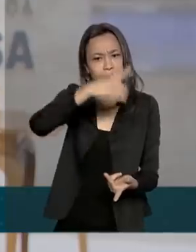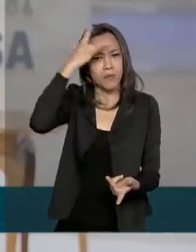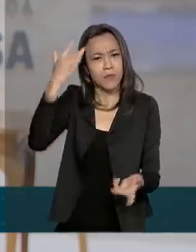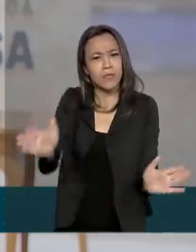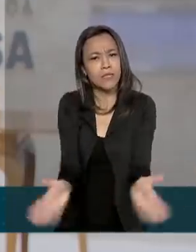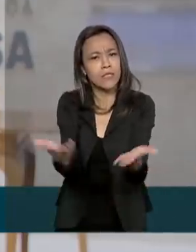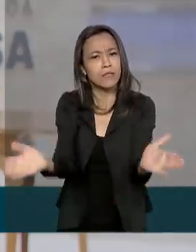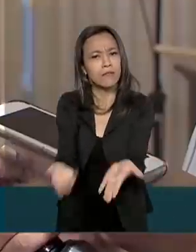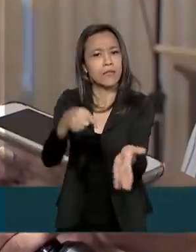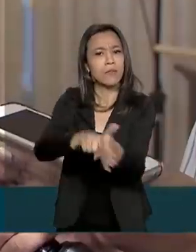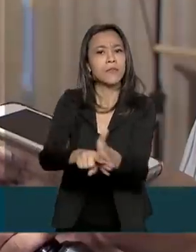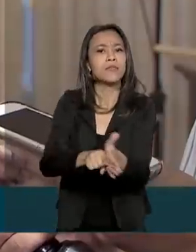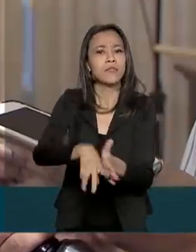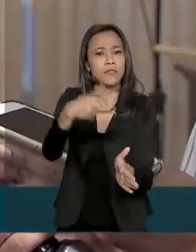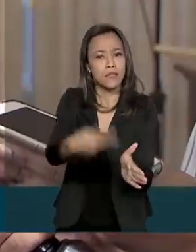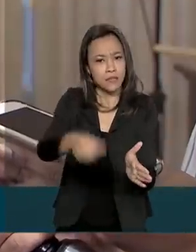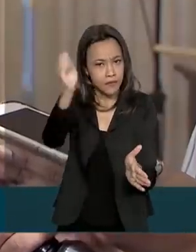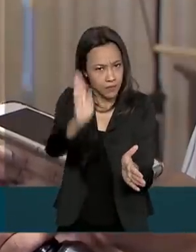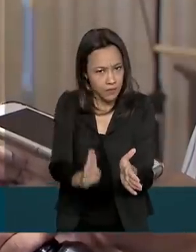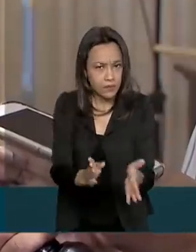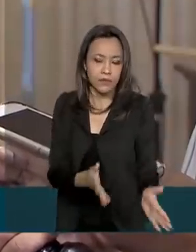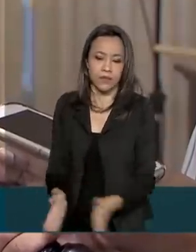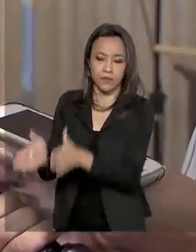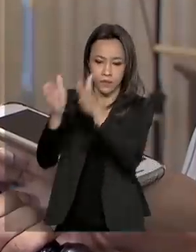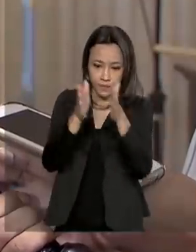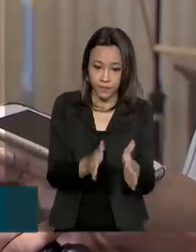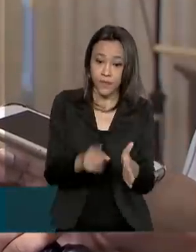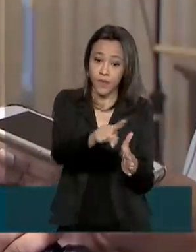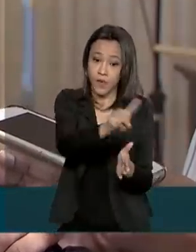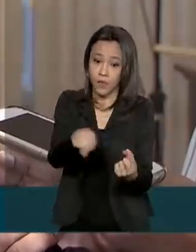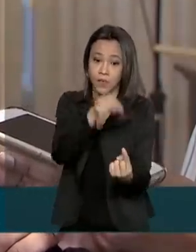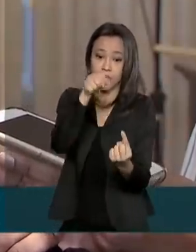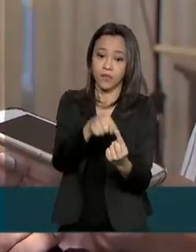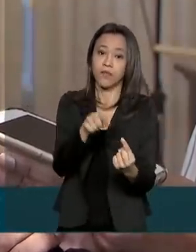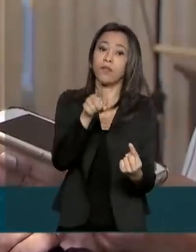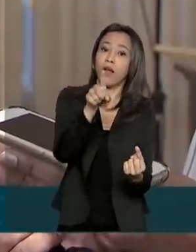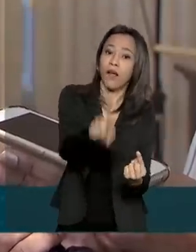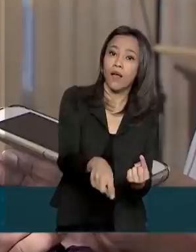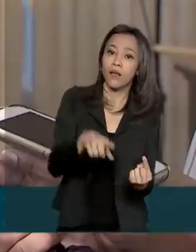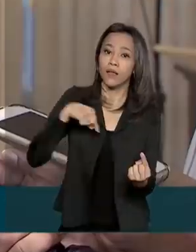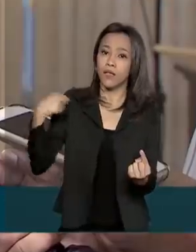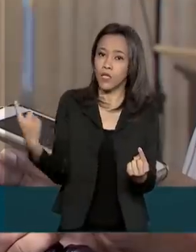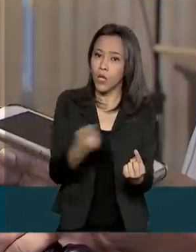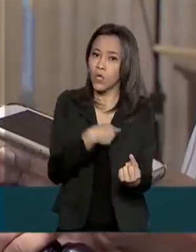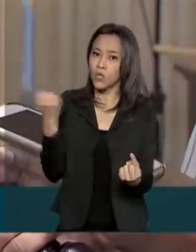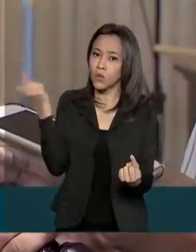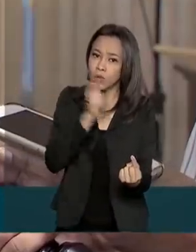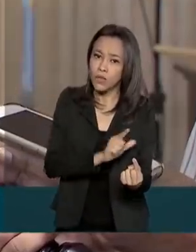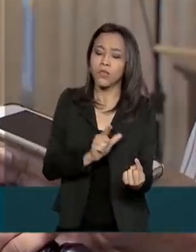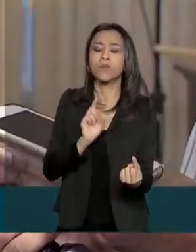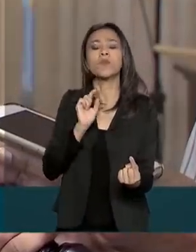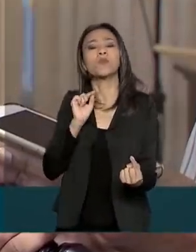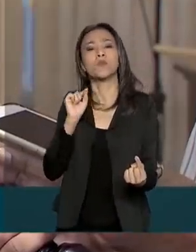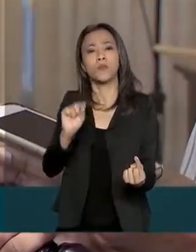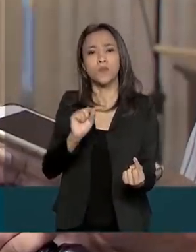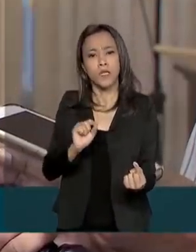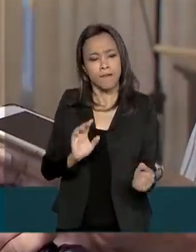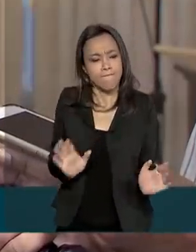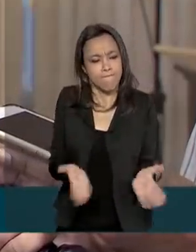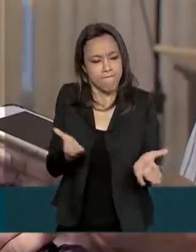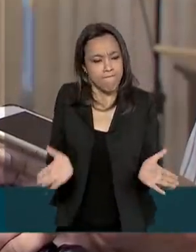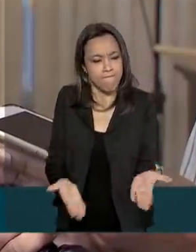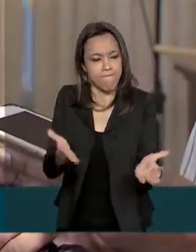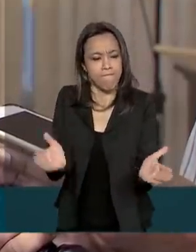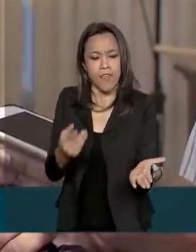pesquisa brasileira. A ideia é justamente fazer com que possamos fomentar e possamos fazer com que essas